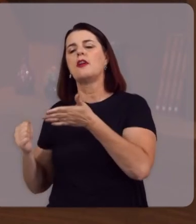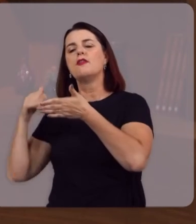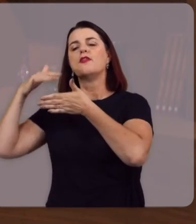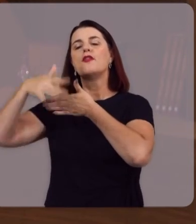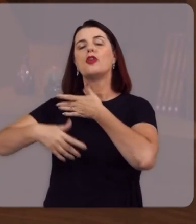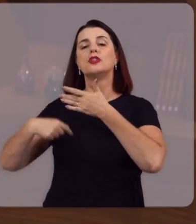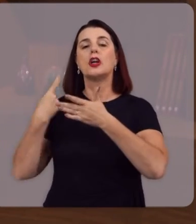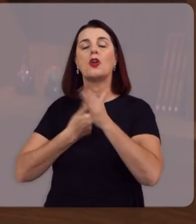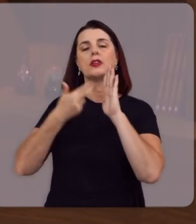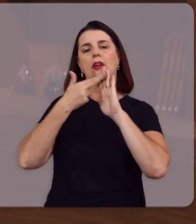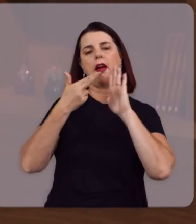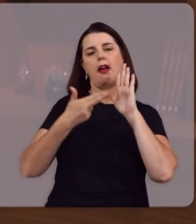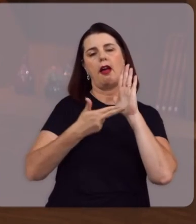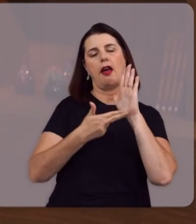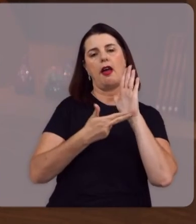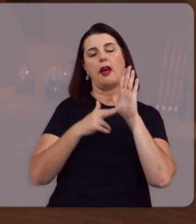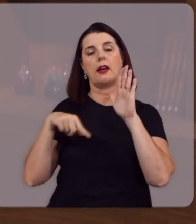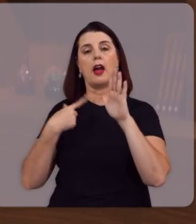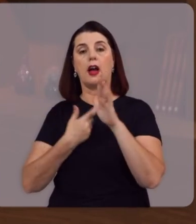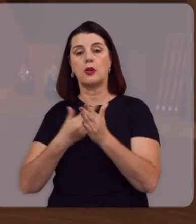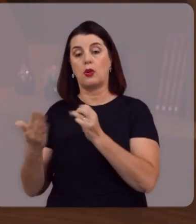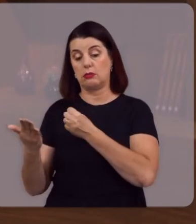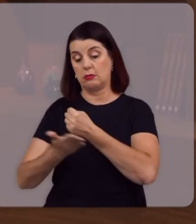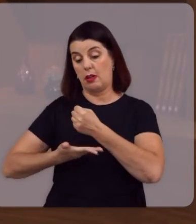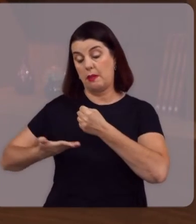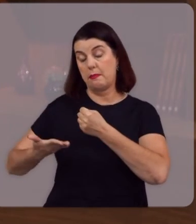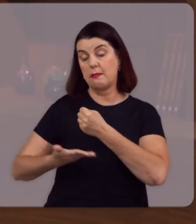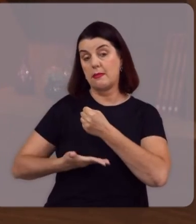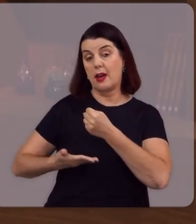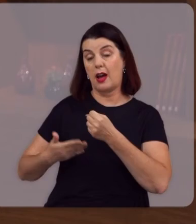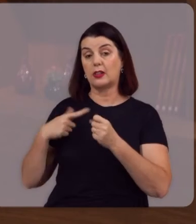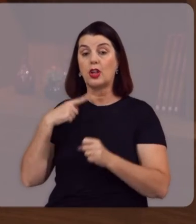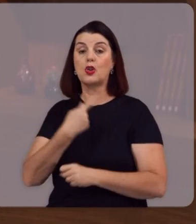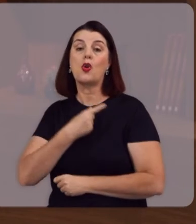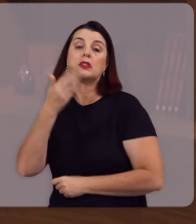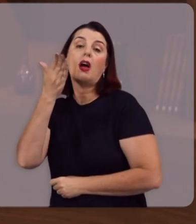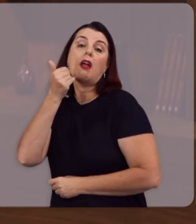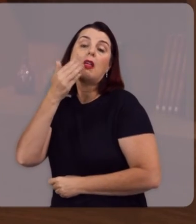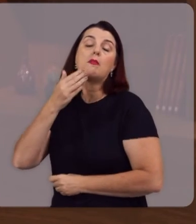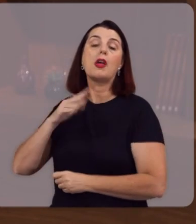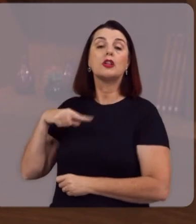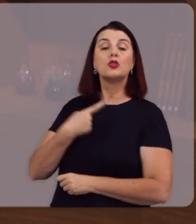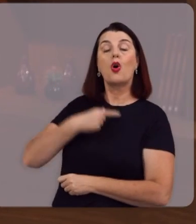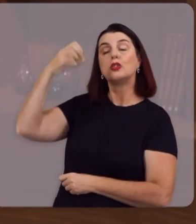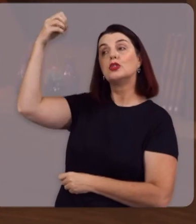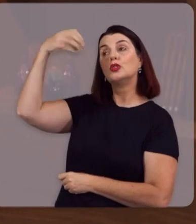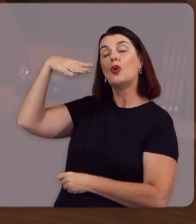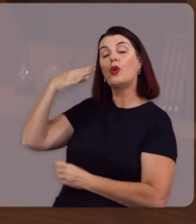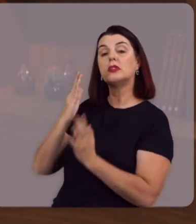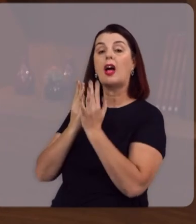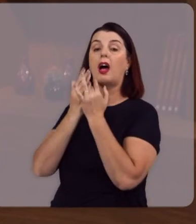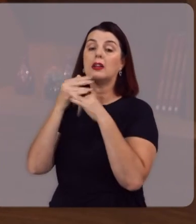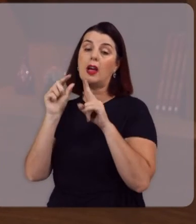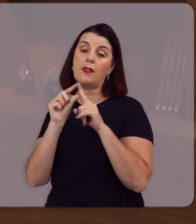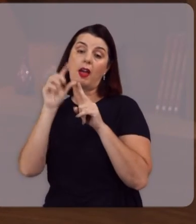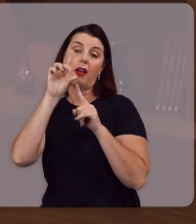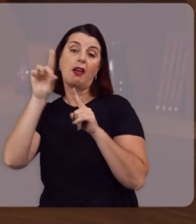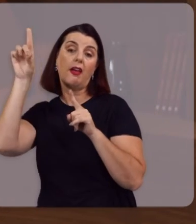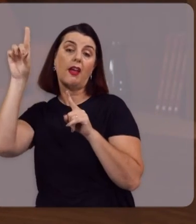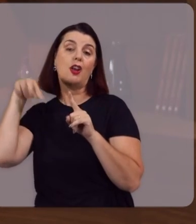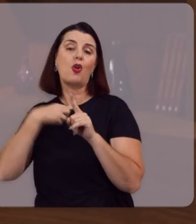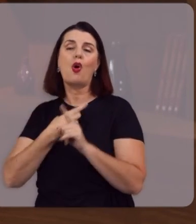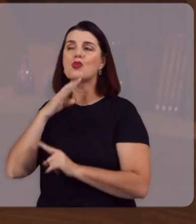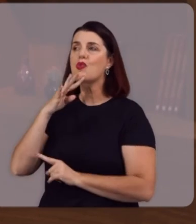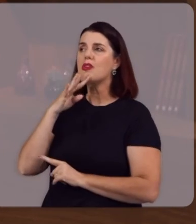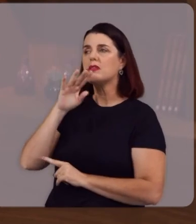É a nossa regra É a nossa baliza É o nosso alimento É a nossa luz Por meio dela Por conhecemos